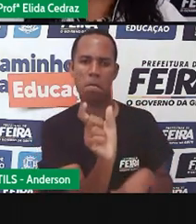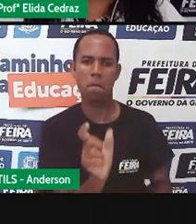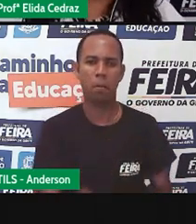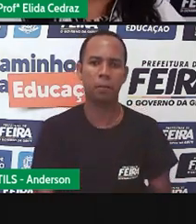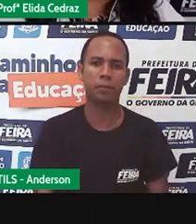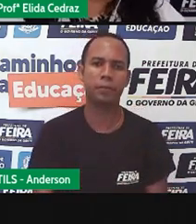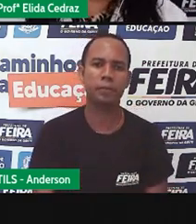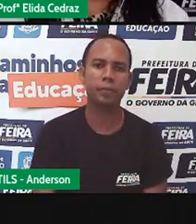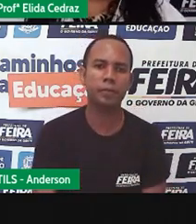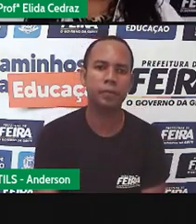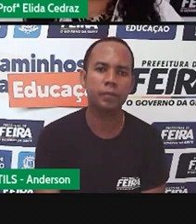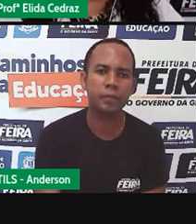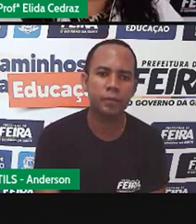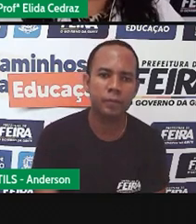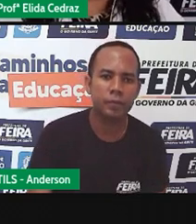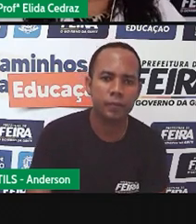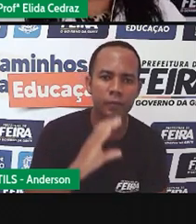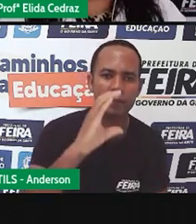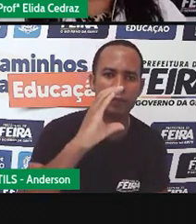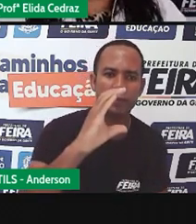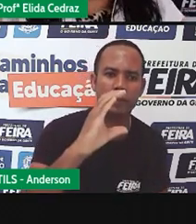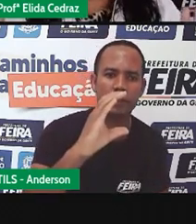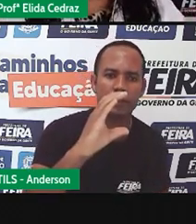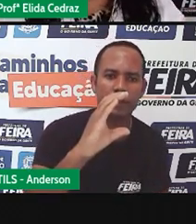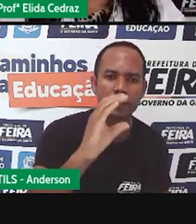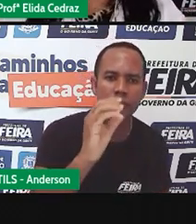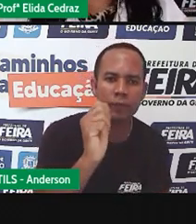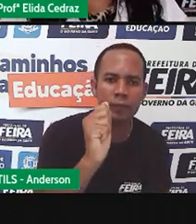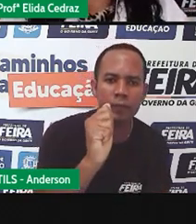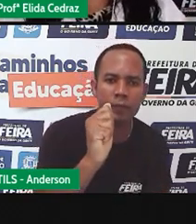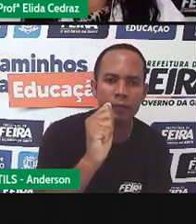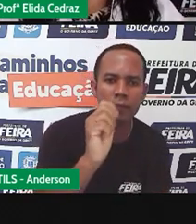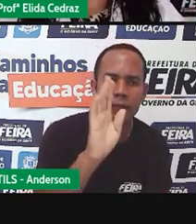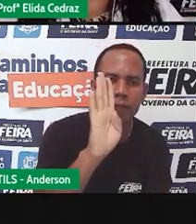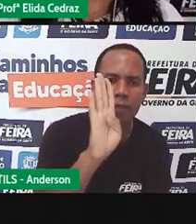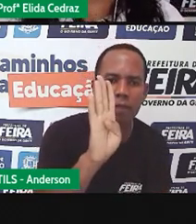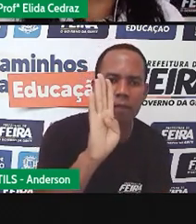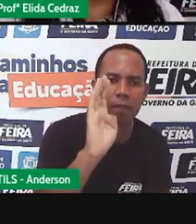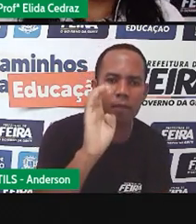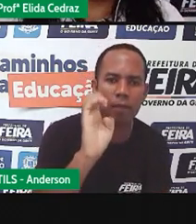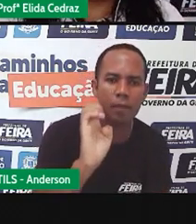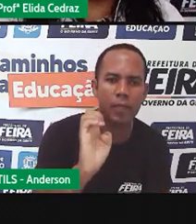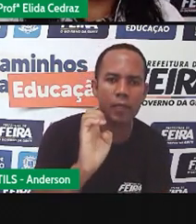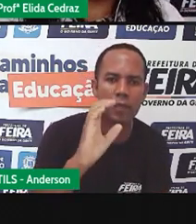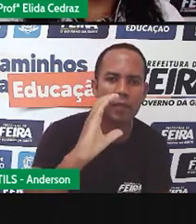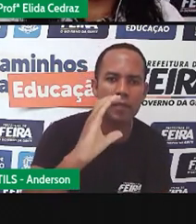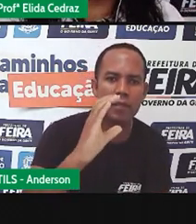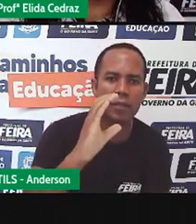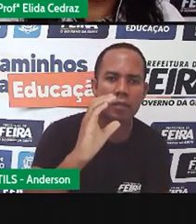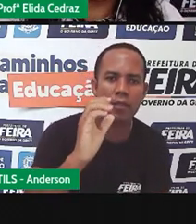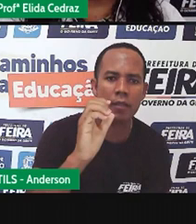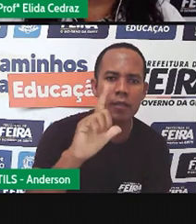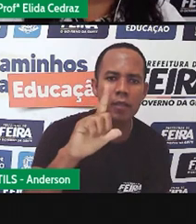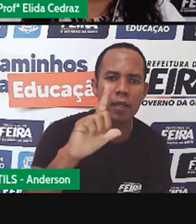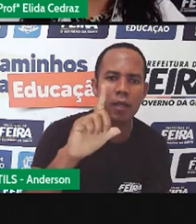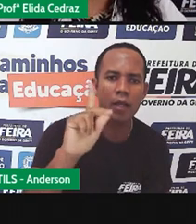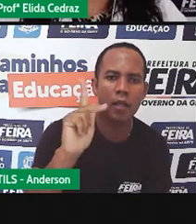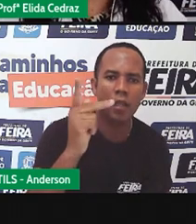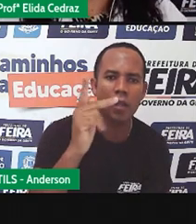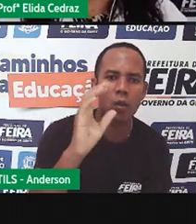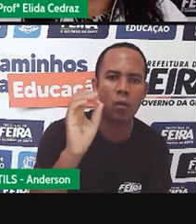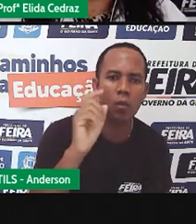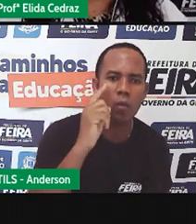Bom, o cabeçalho é o mais importante, assim, para você identificar o que você está comprando, adquirindo.